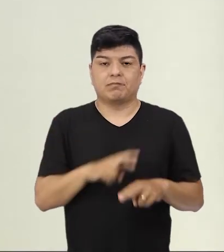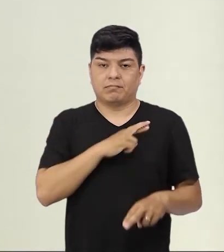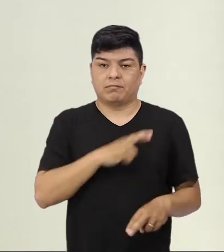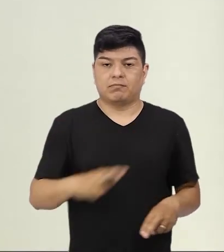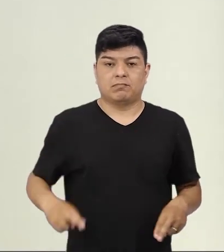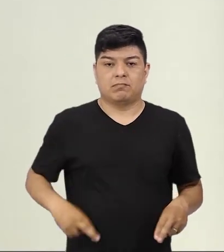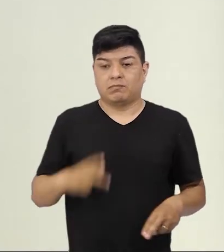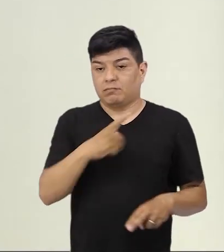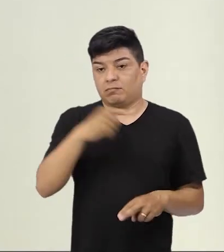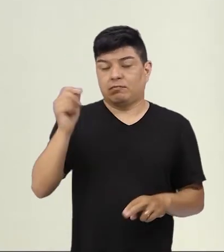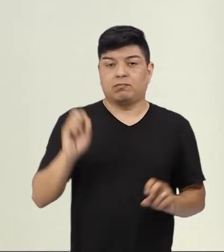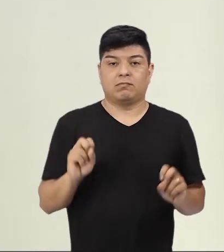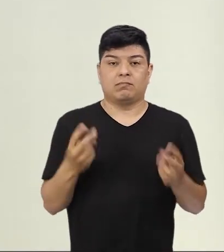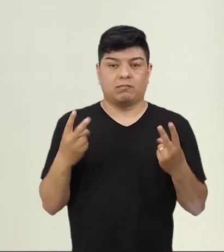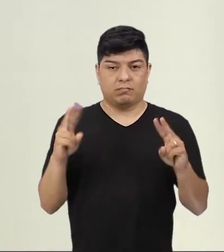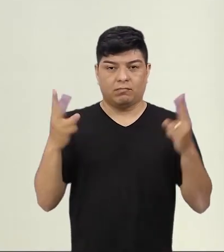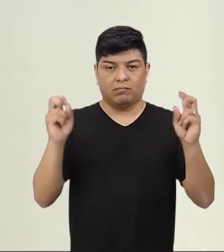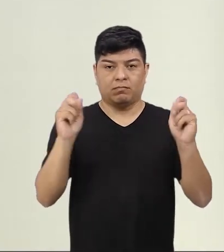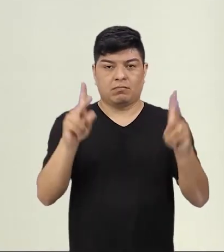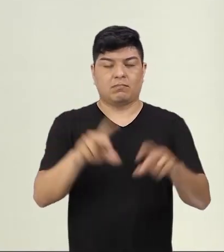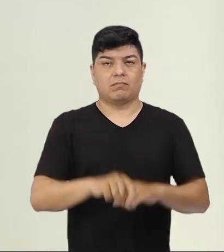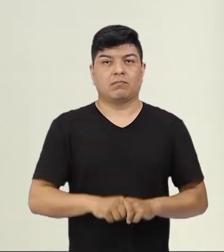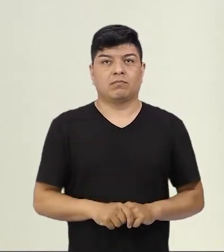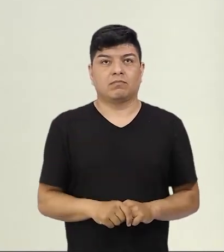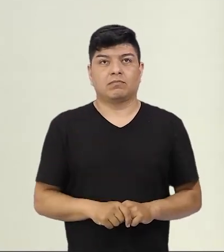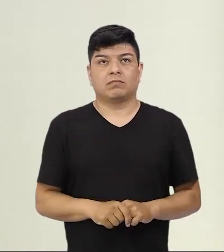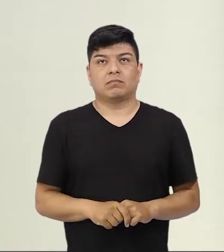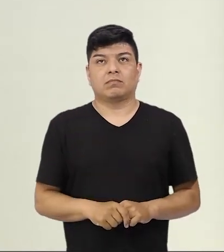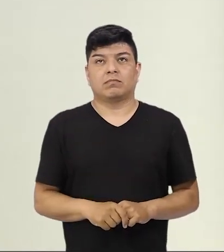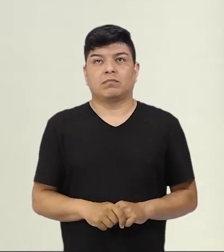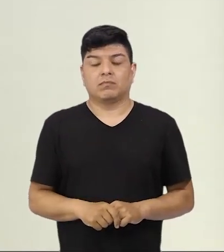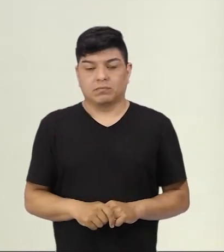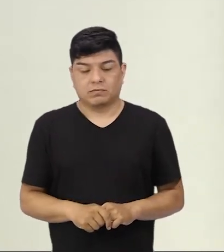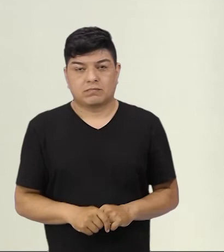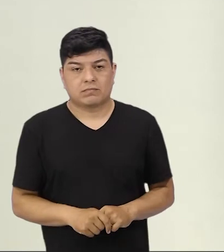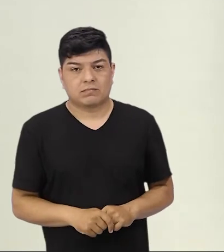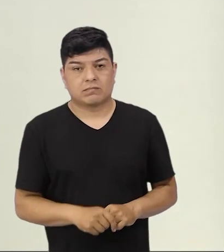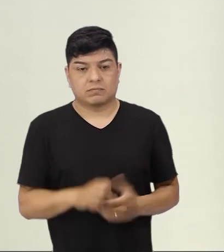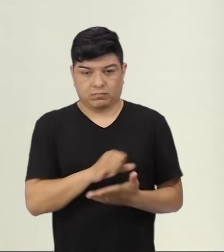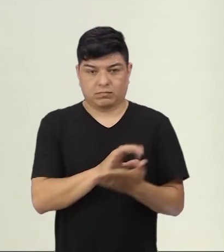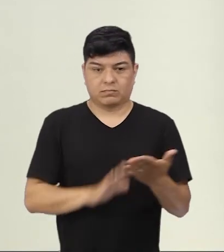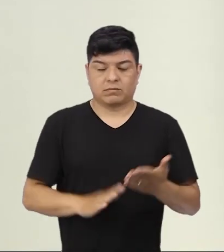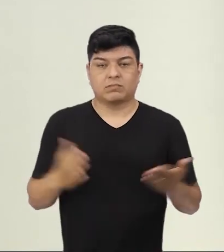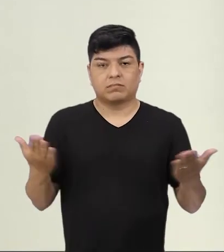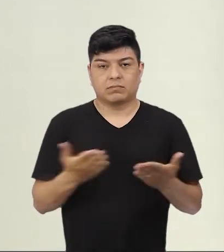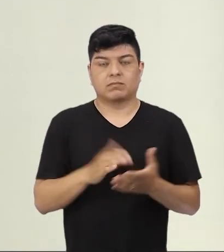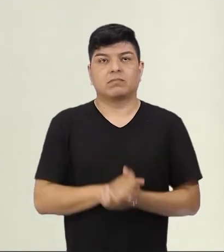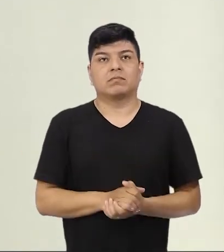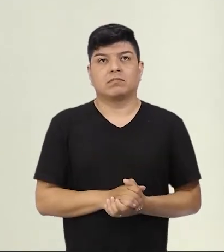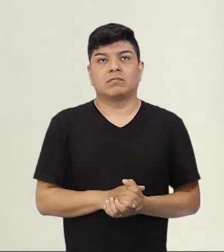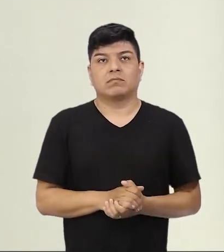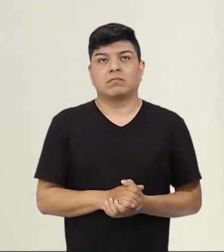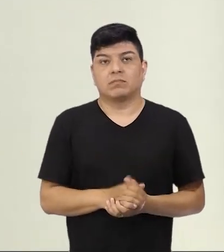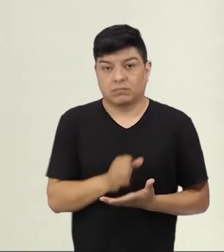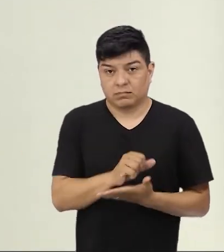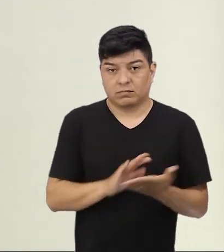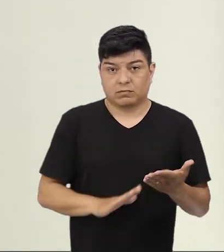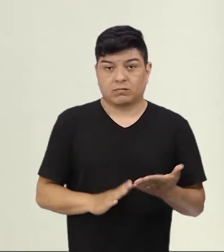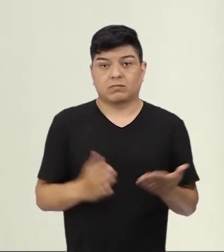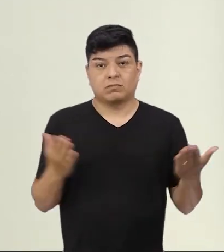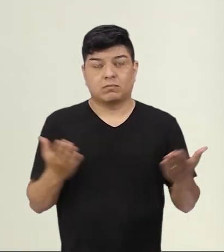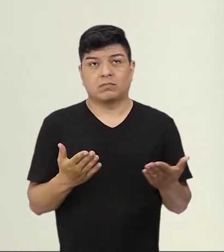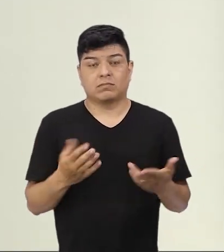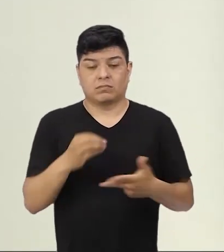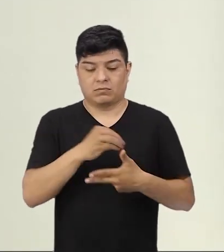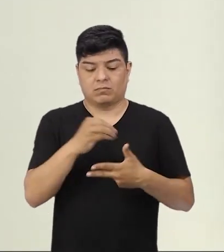republicanos, eles saem, então, vitoriosos. Ok, pessoal? Então, vamos lá para o nosso exercitando. Esse nosso exercitando aqui,